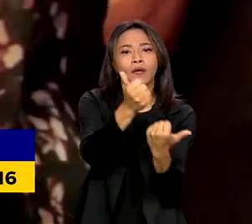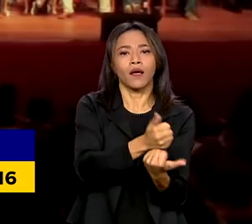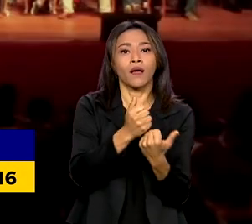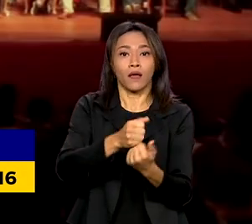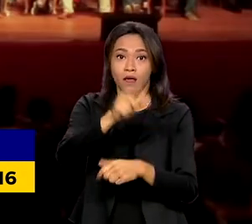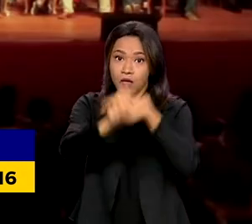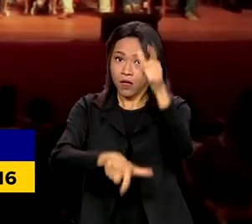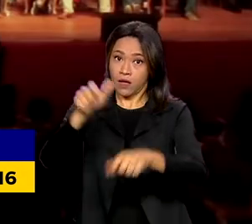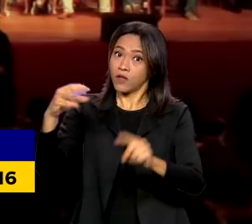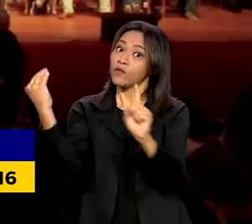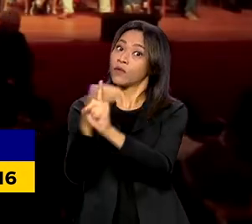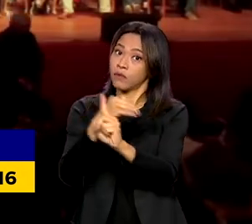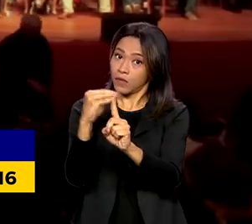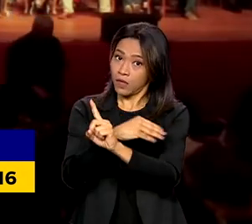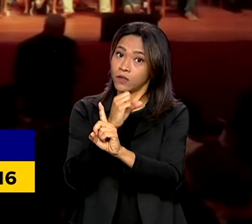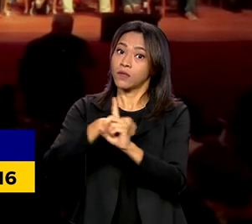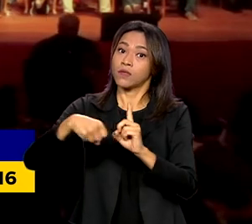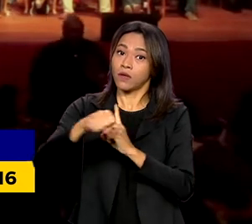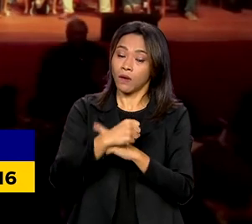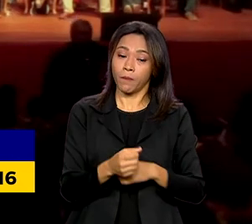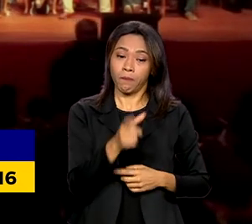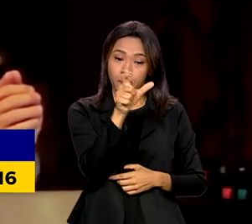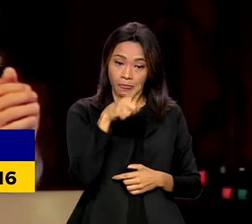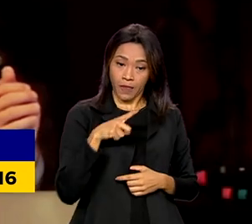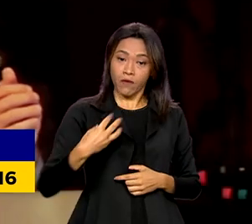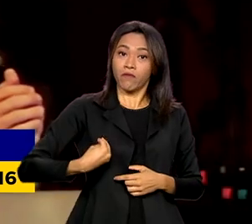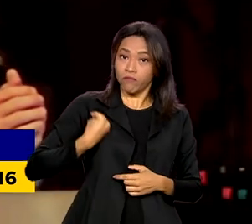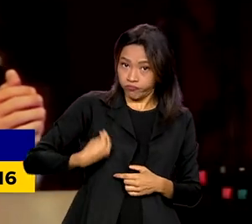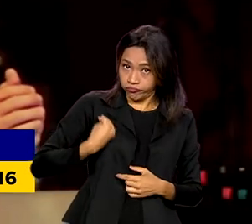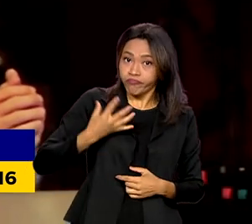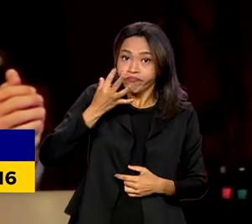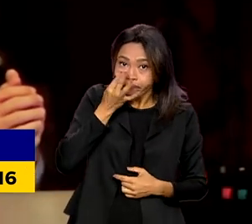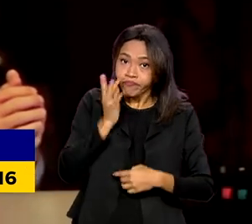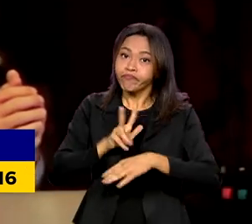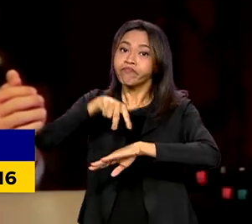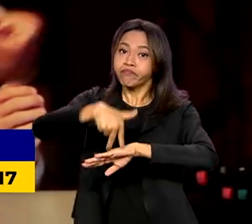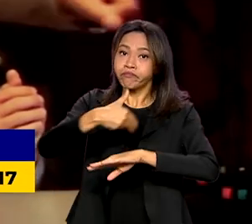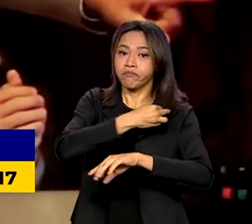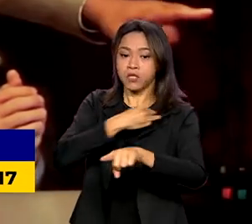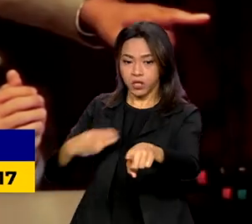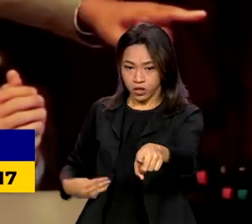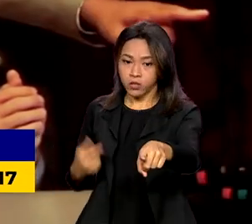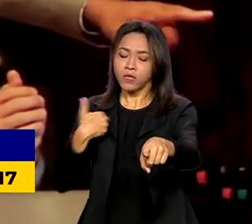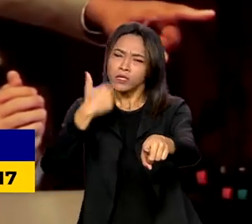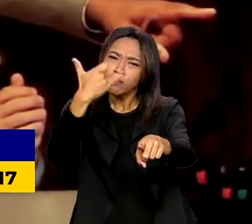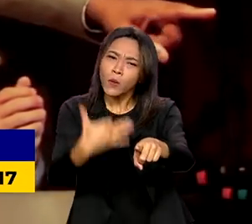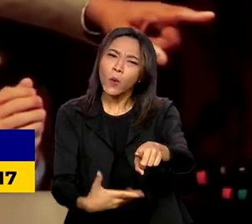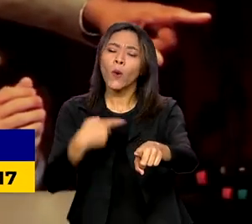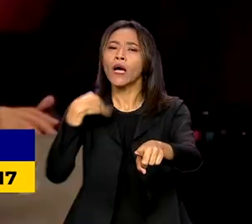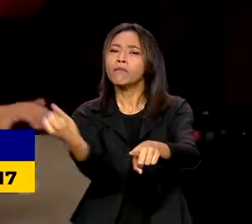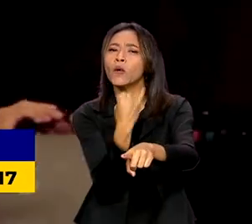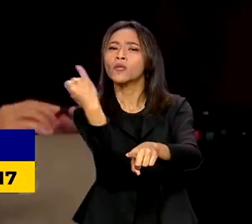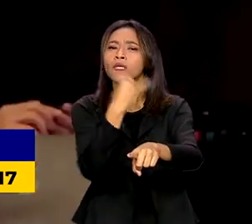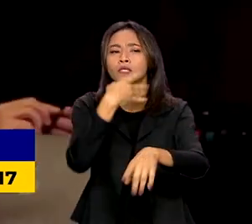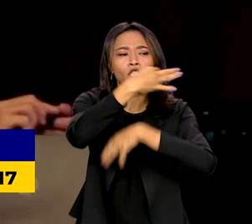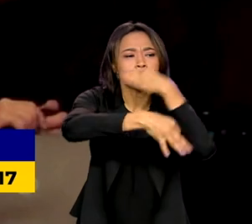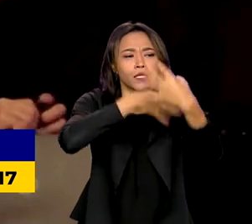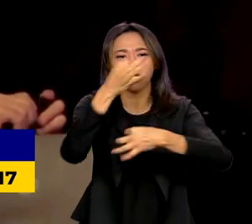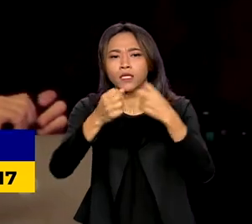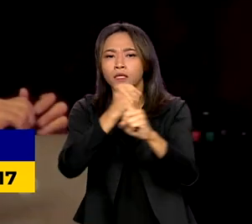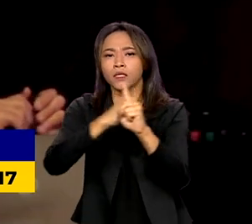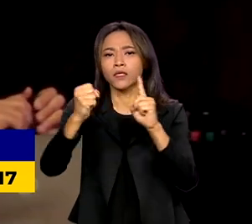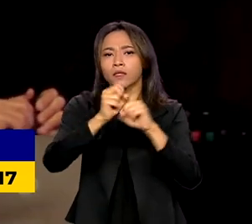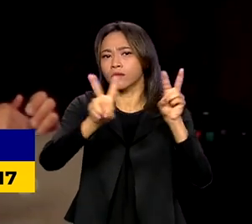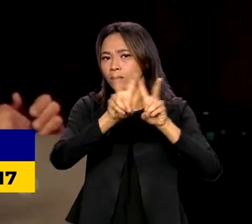social. Ministros participaram do evento e destacaram a importância da sociedade ser protagonista na construção das